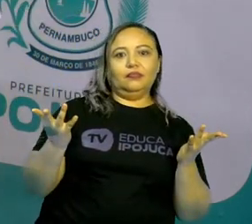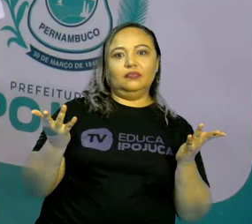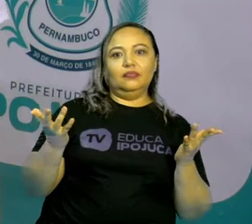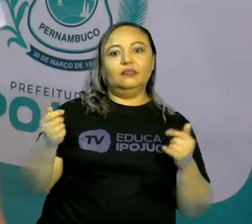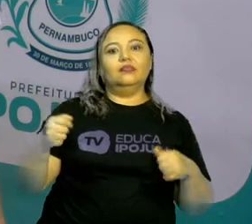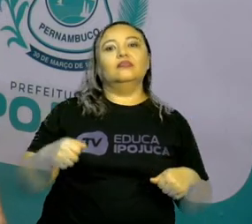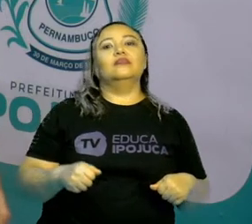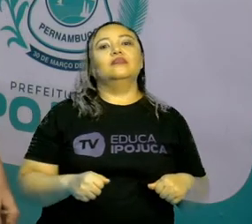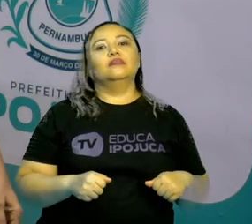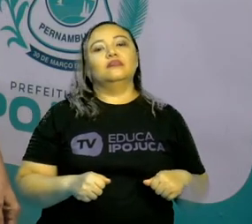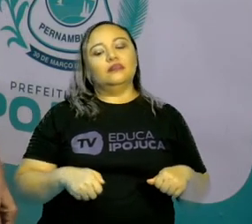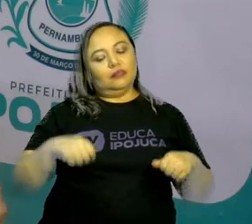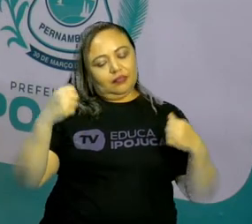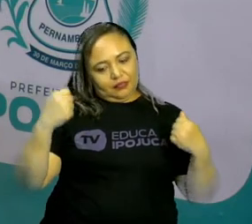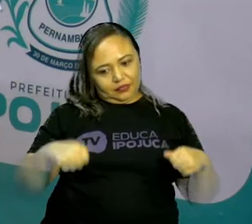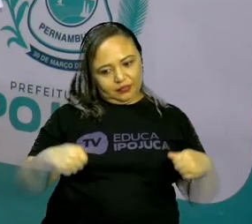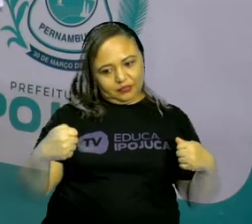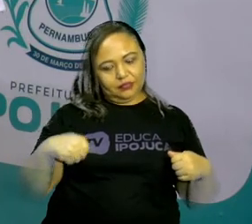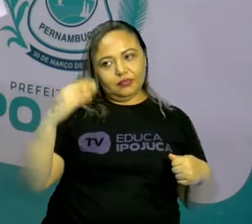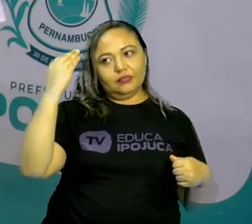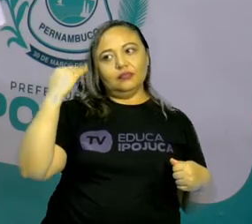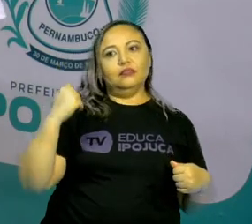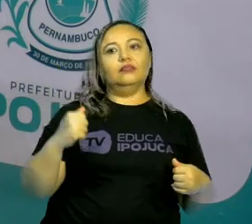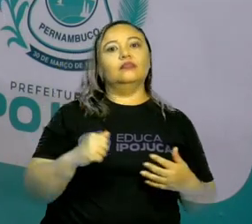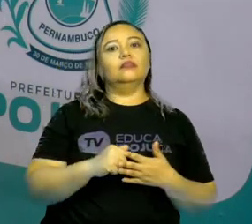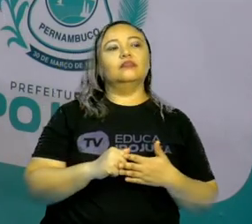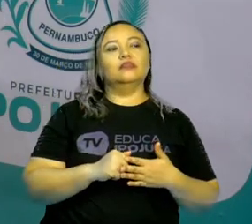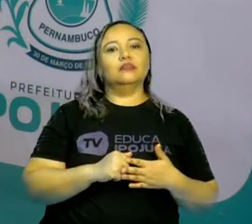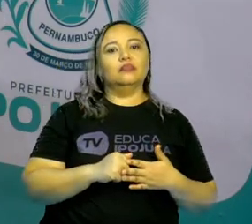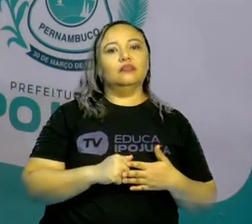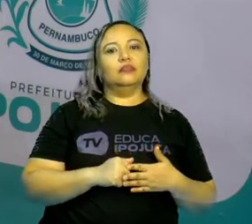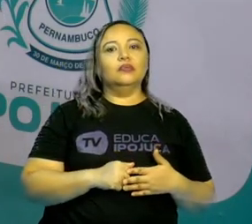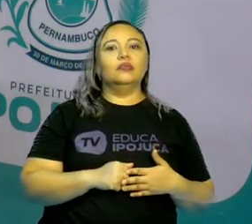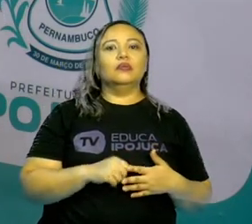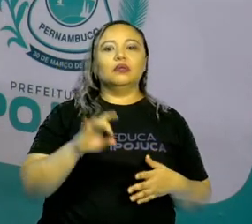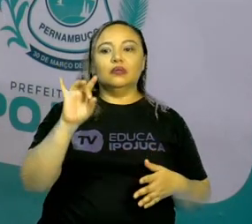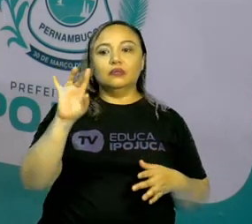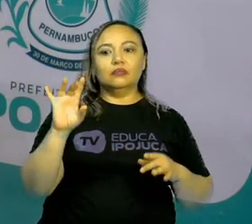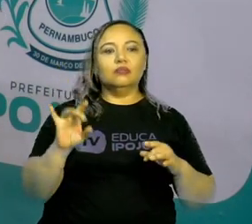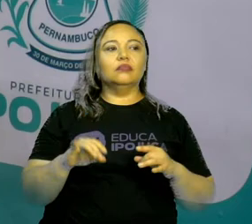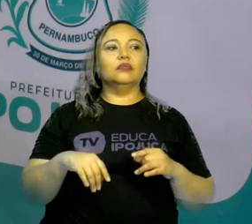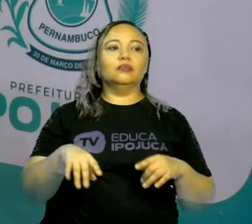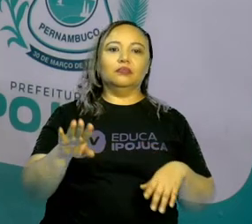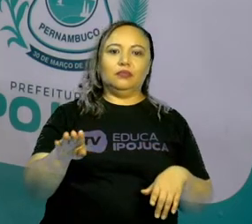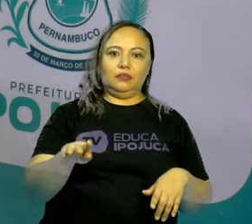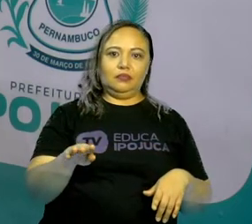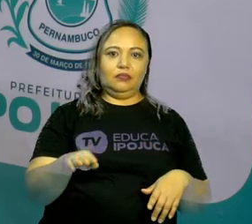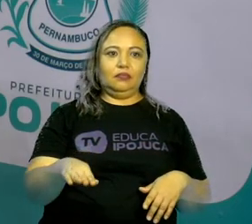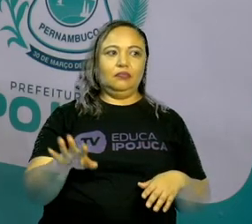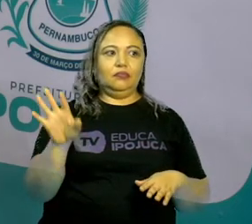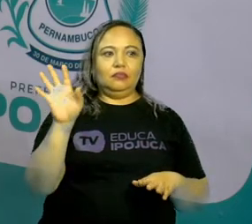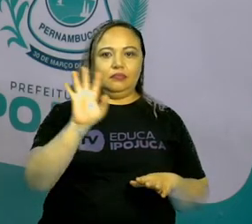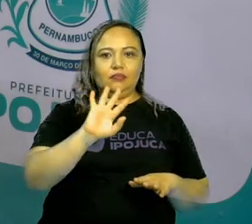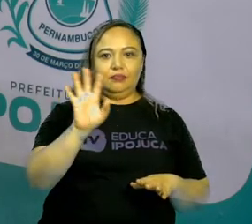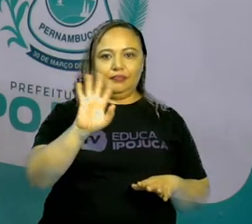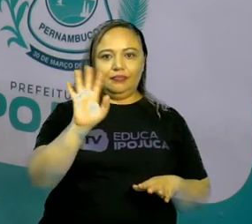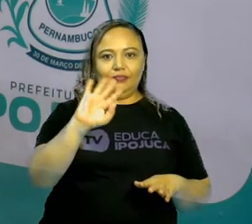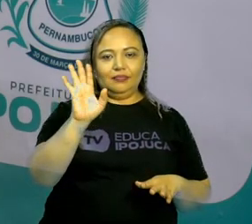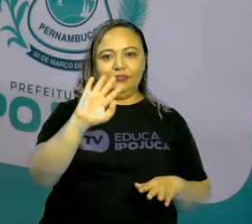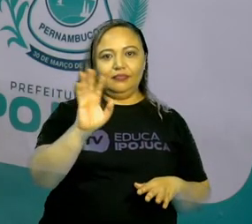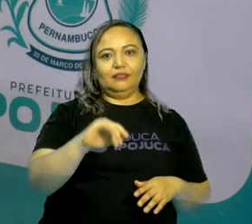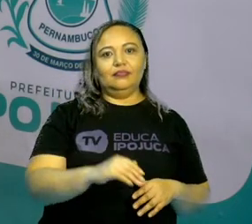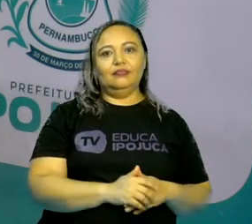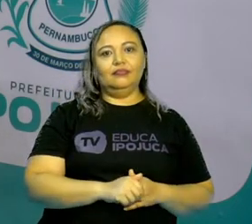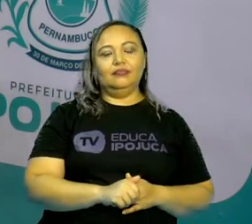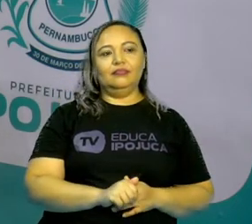dois quilos e três anos. Então, é necessário que vocês façam isso. Então, pra vocês, o meu abraço